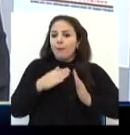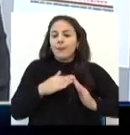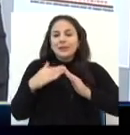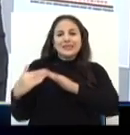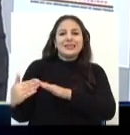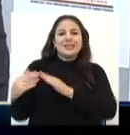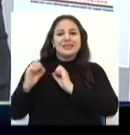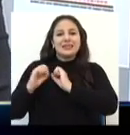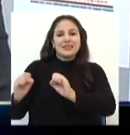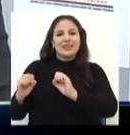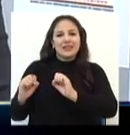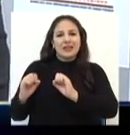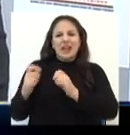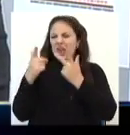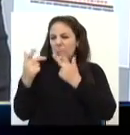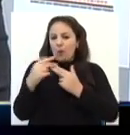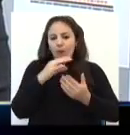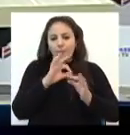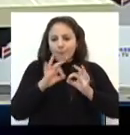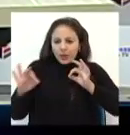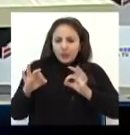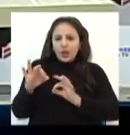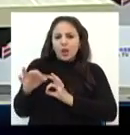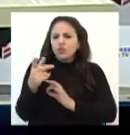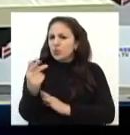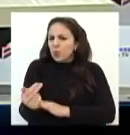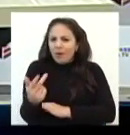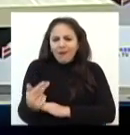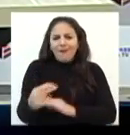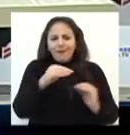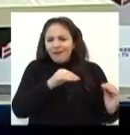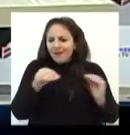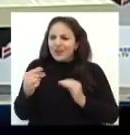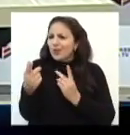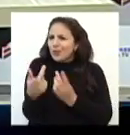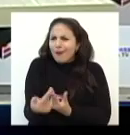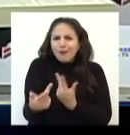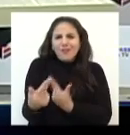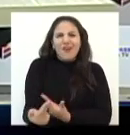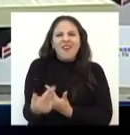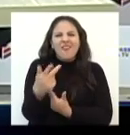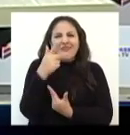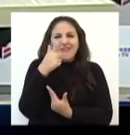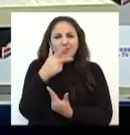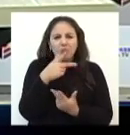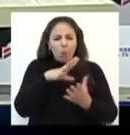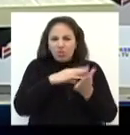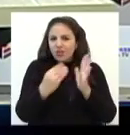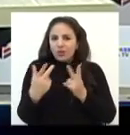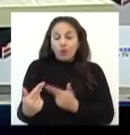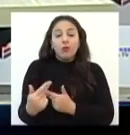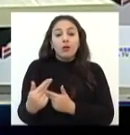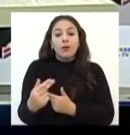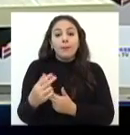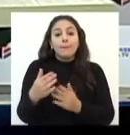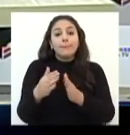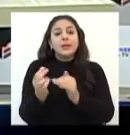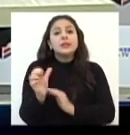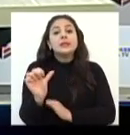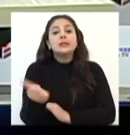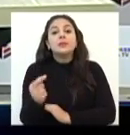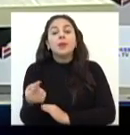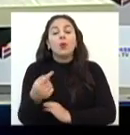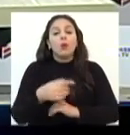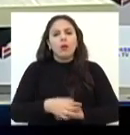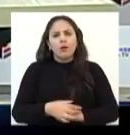Habitação, que é chamado Planta Espelho, que é a mesma metragem, tem as mesmas condições, mesmo acabamento, que hoje ele pede R 6 mil. R$